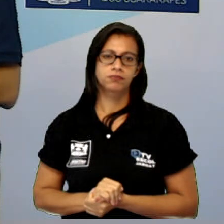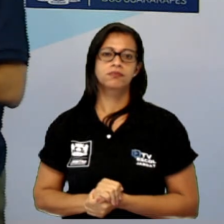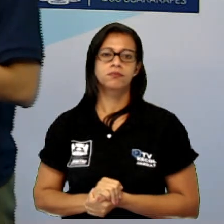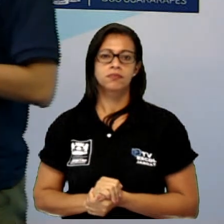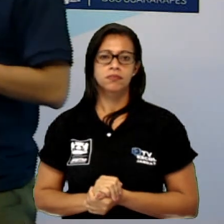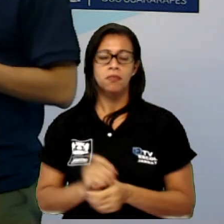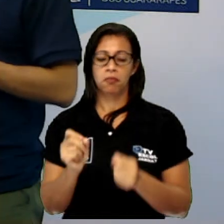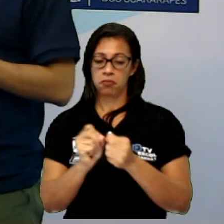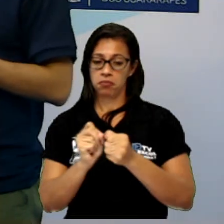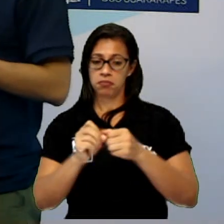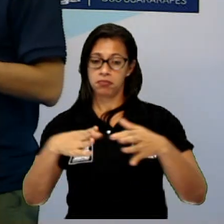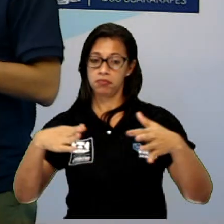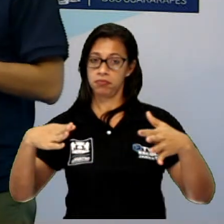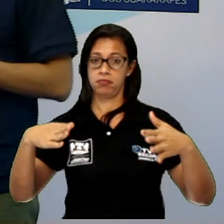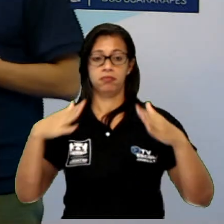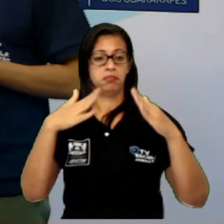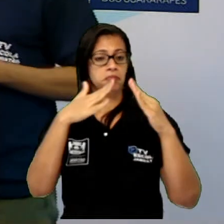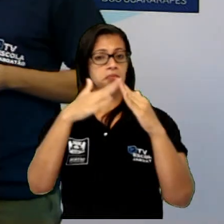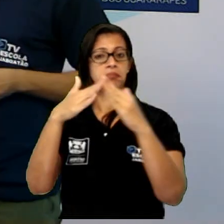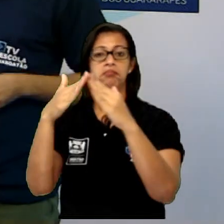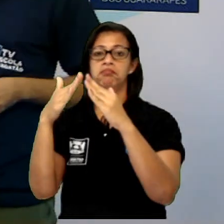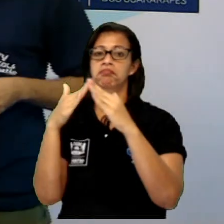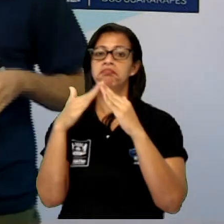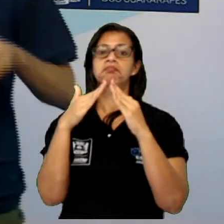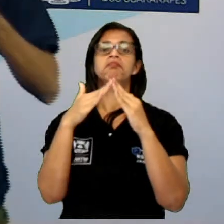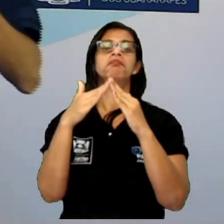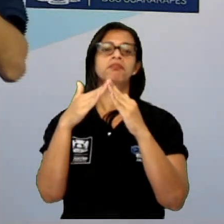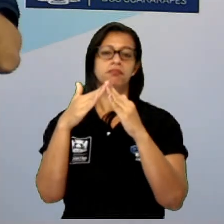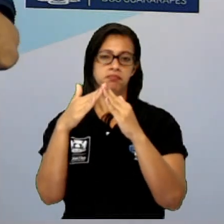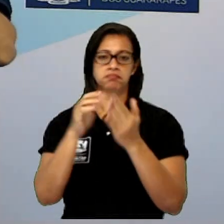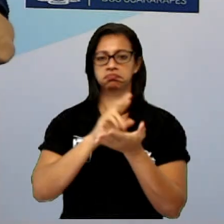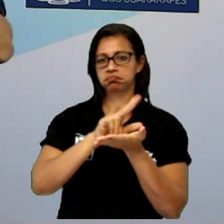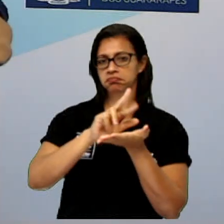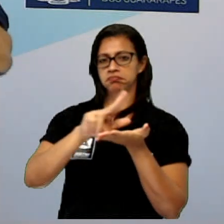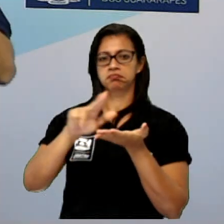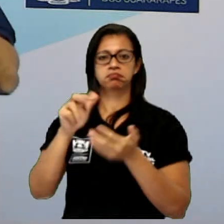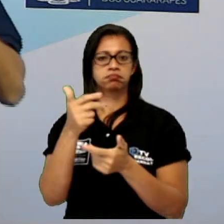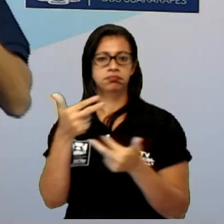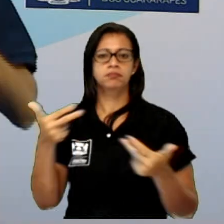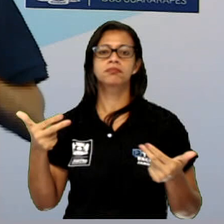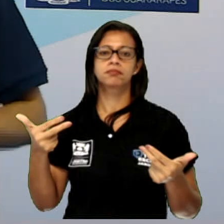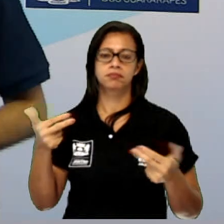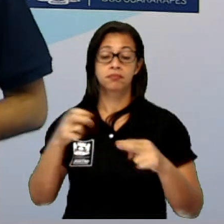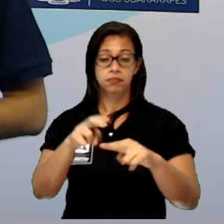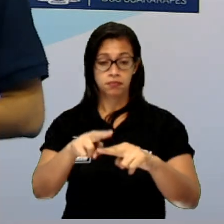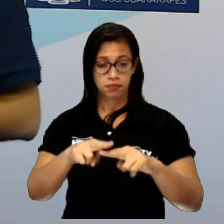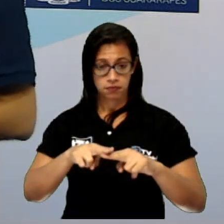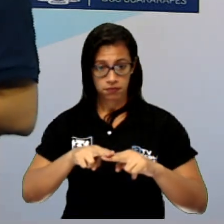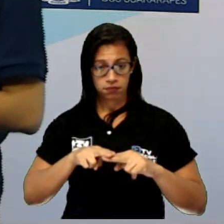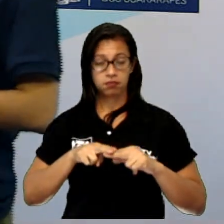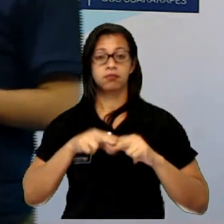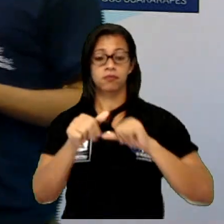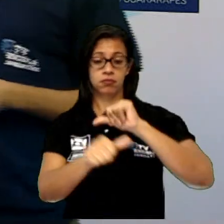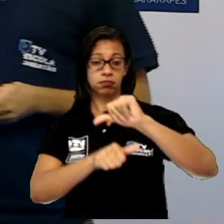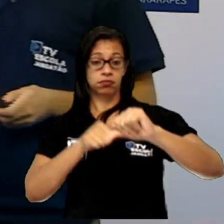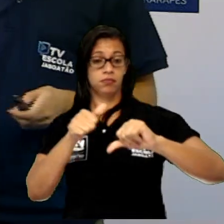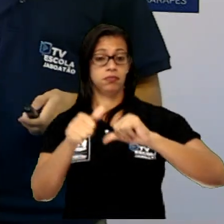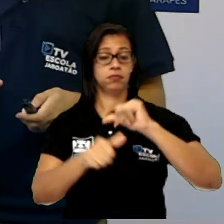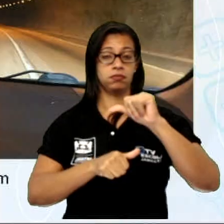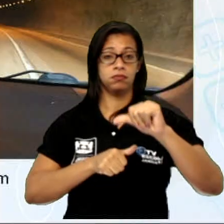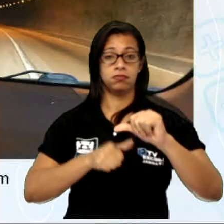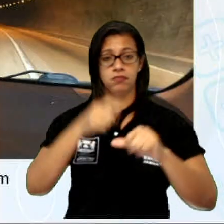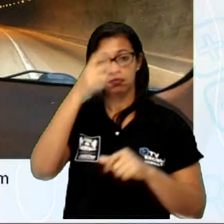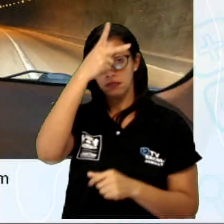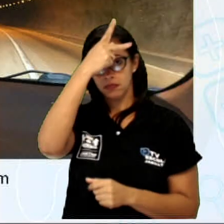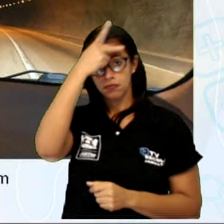casas, edifícios e várias moradias, tá certo? Isso é por causa da ação humana. E aí vem agora outra, outra imagem